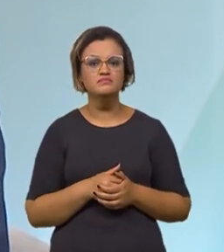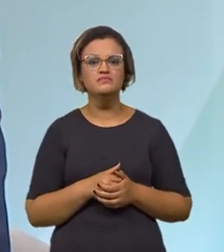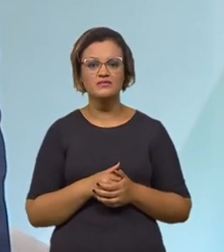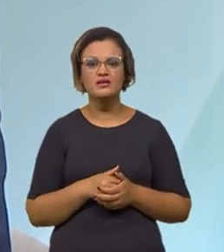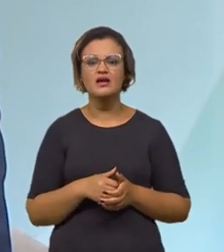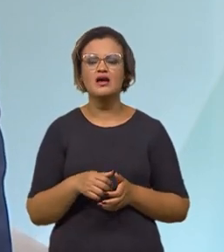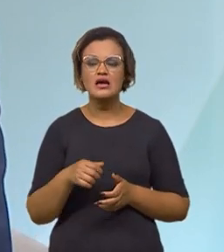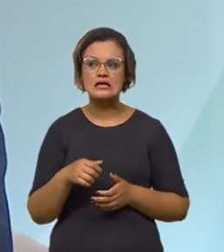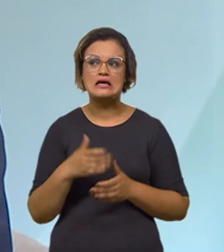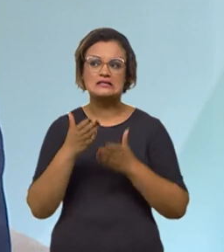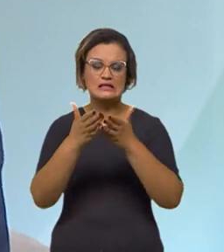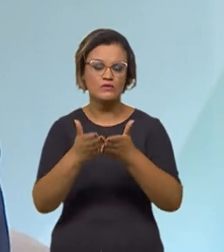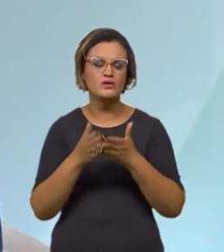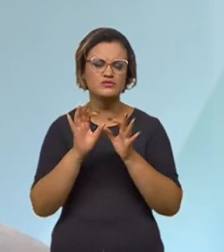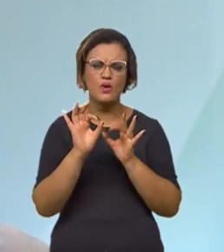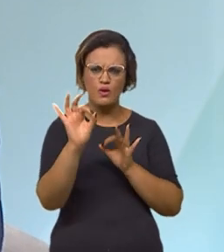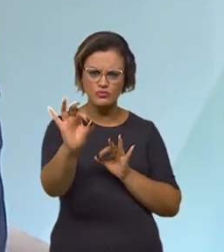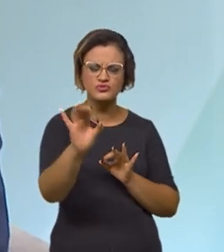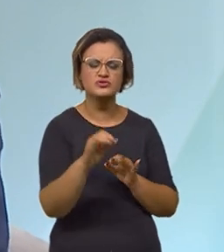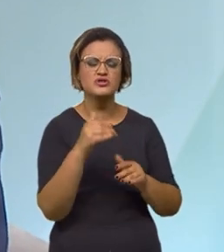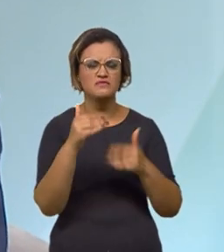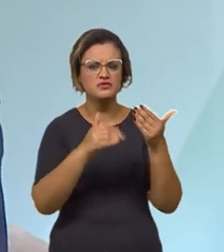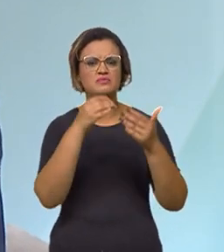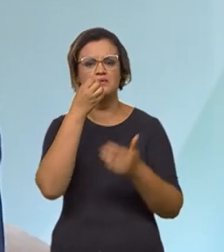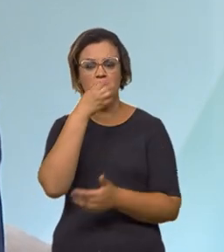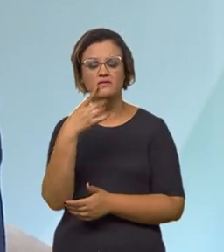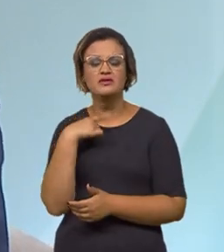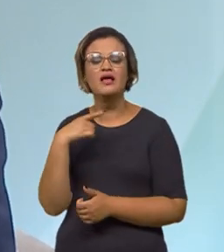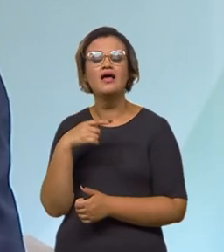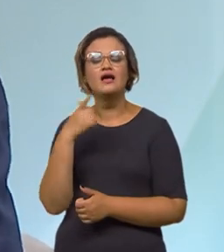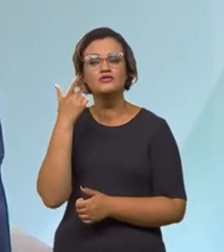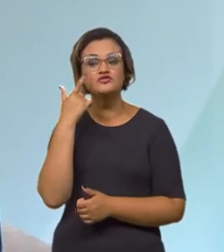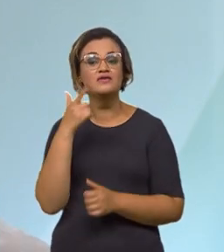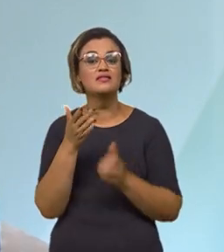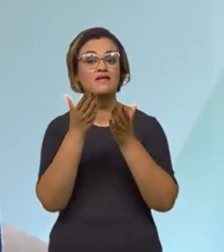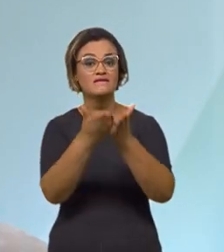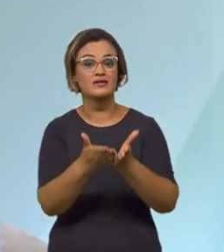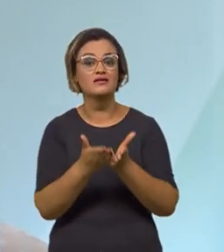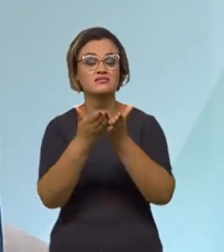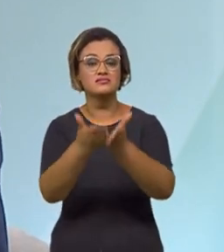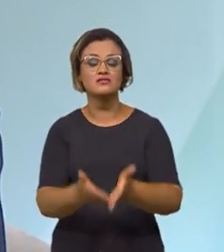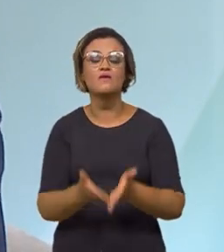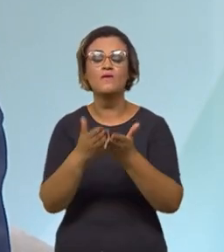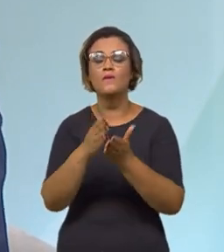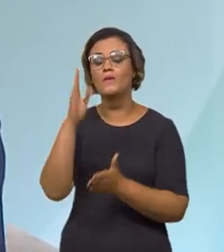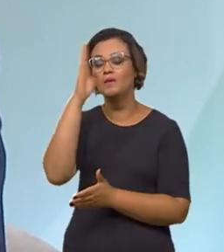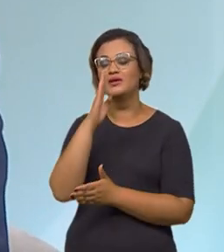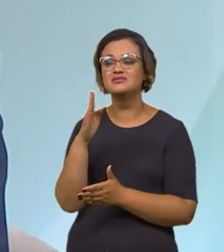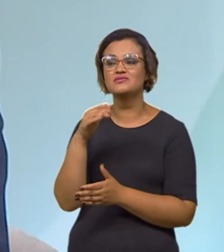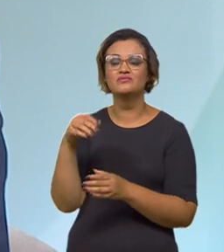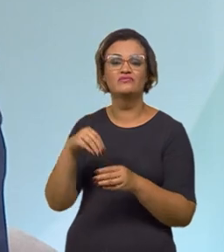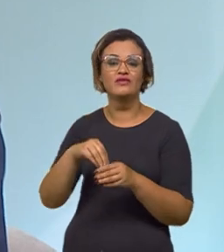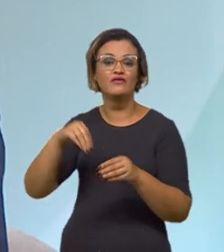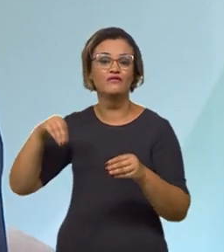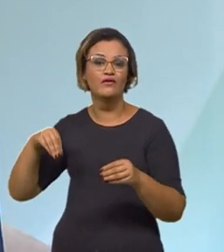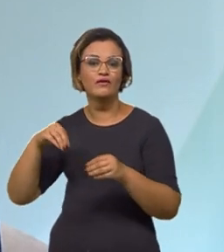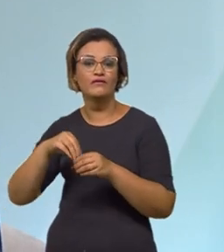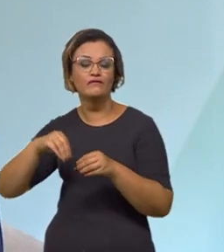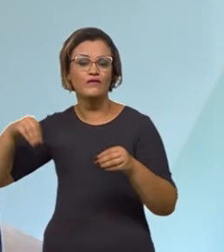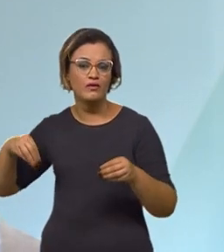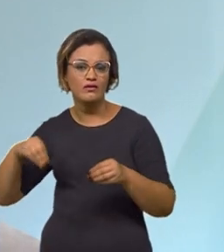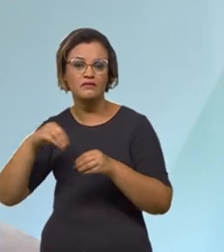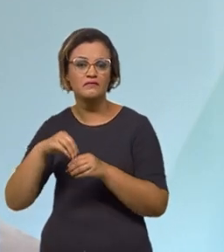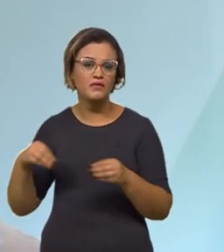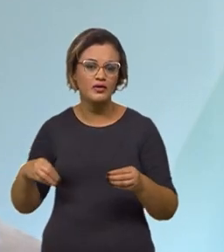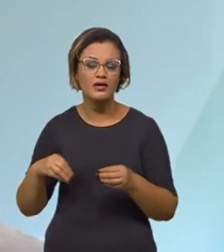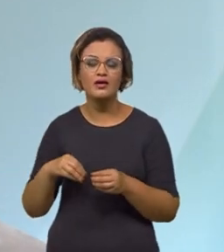navegação de longo curso. Então, hoje, a gente percebe no mapa de navegação de longo curso que o Brasil acaba ficando fora dessas grandes rotas. Então, segue